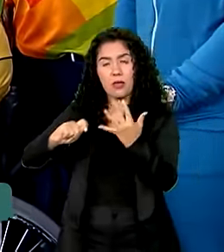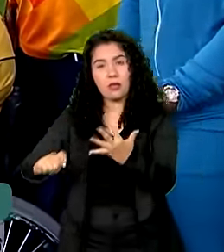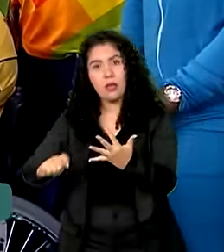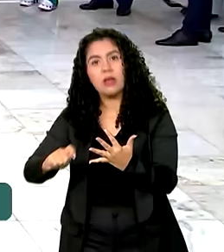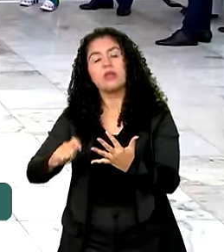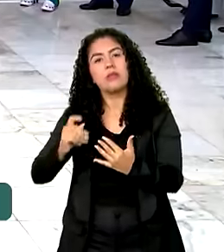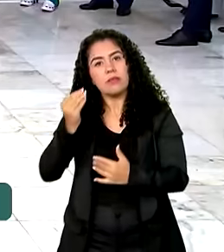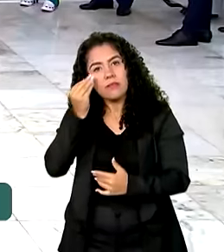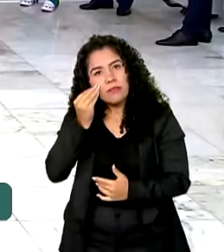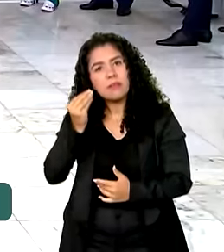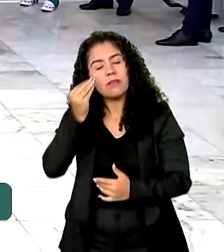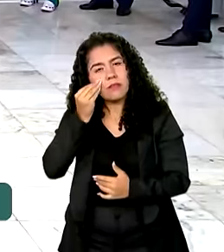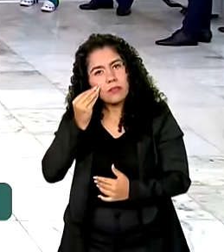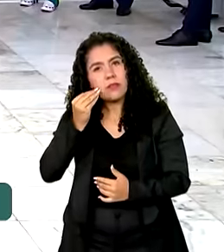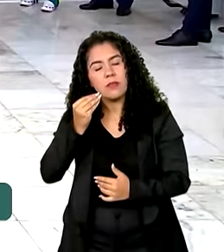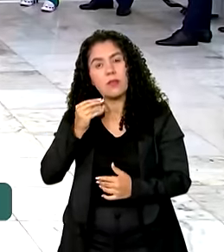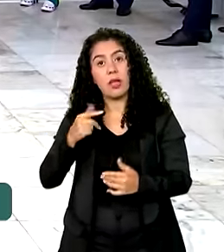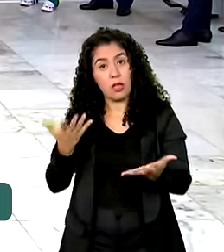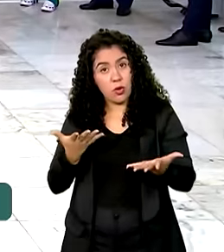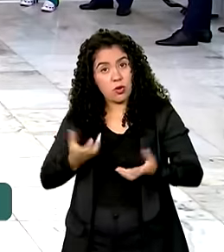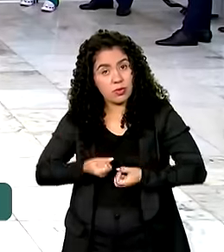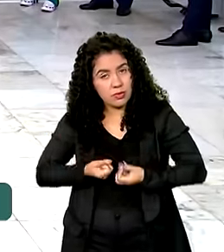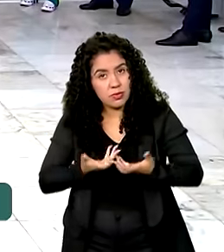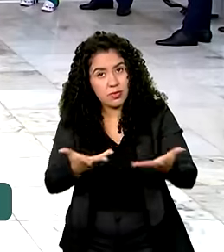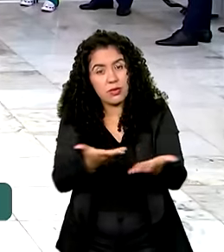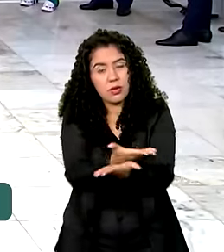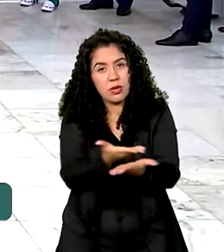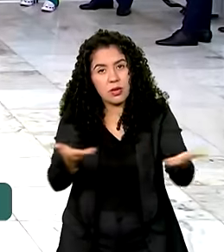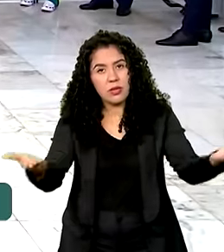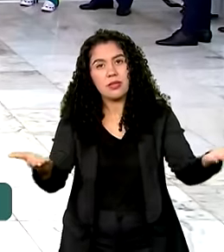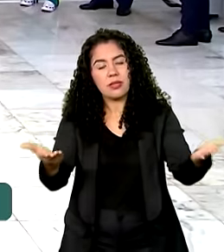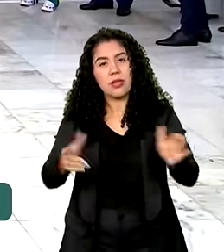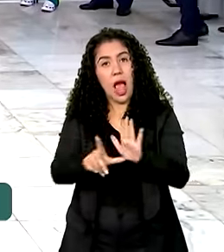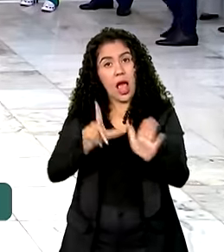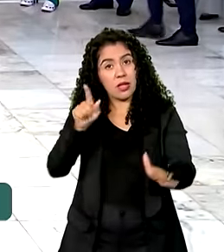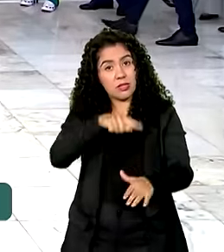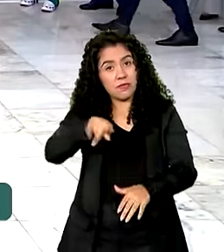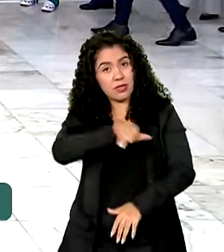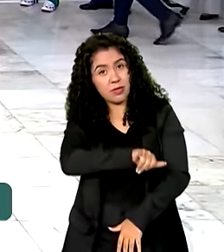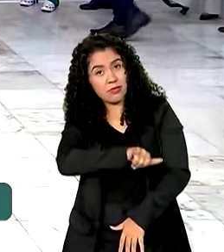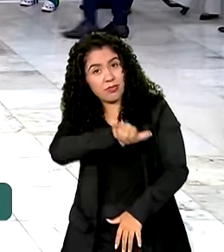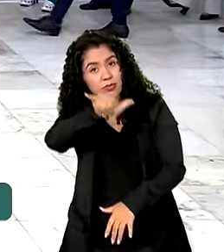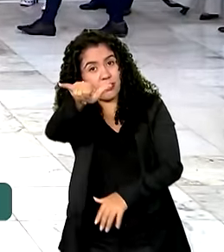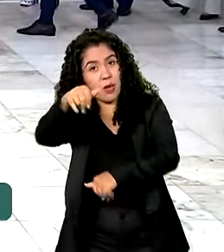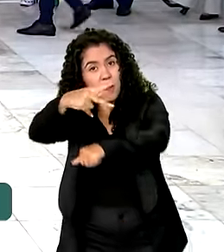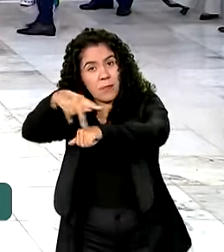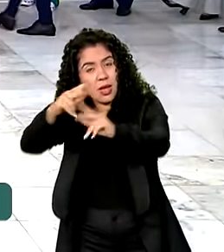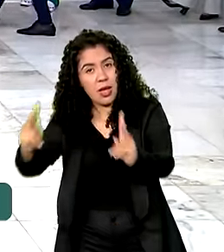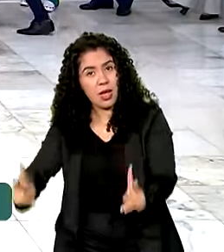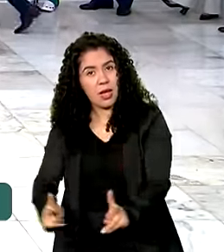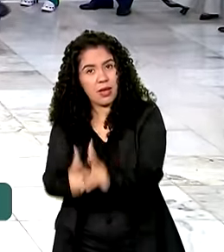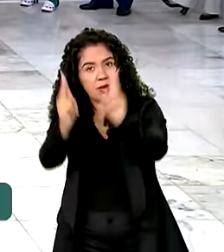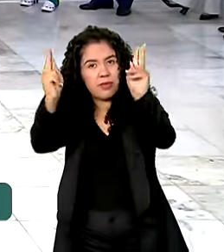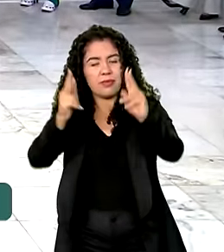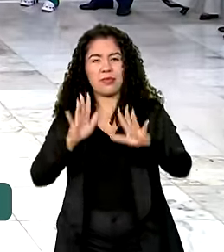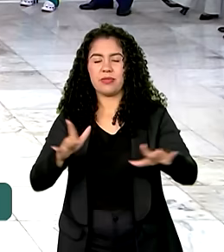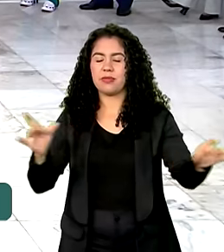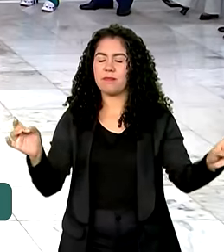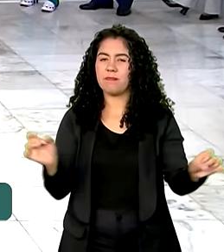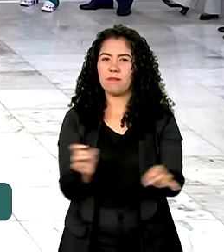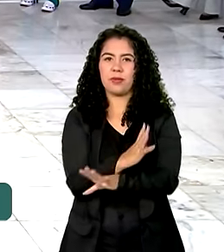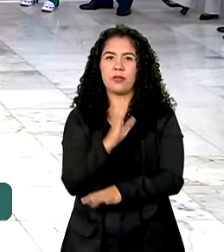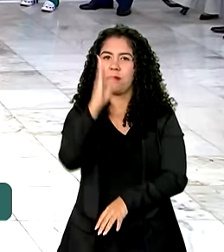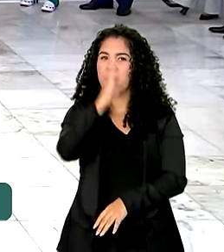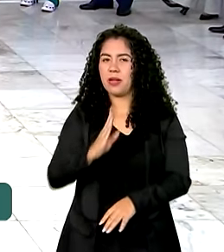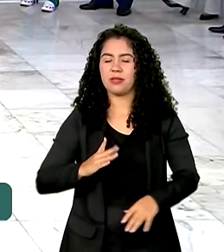e eu posso dizer para vocês hoje, antes de vocês embarcar para Paris, está reconstruído e o Brasil